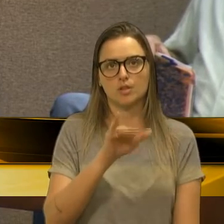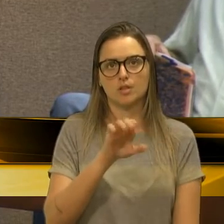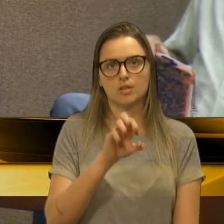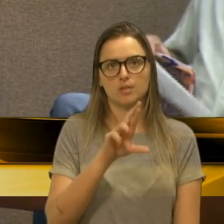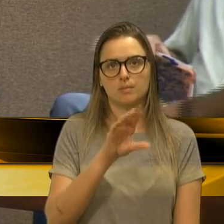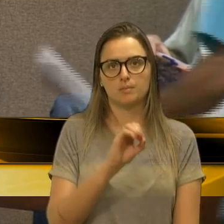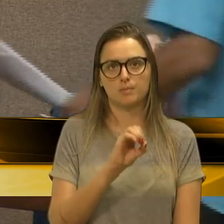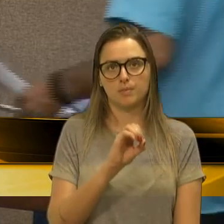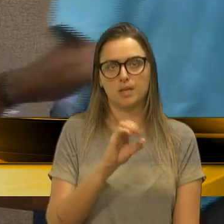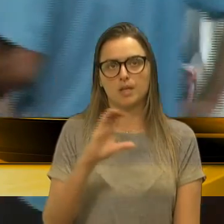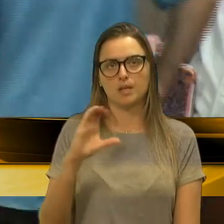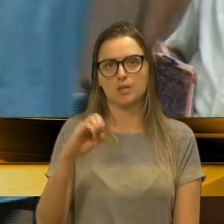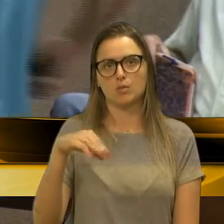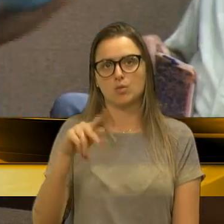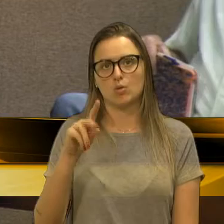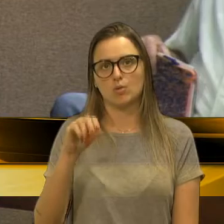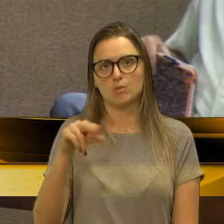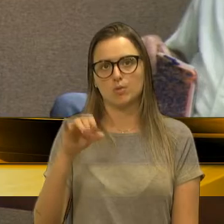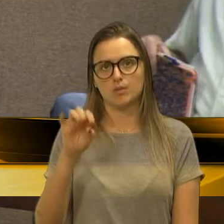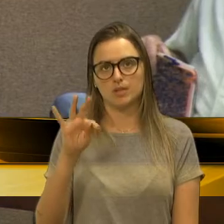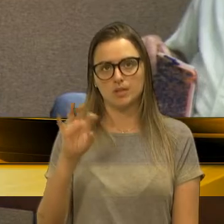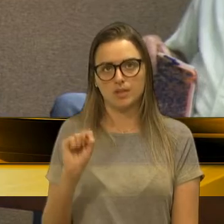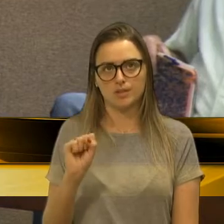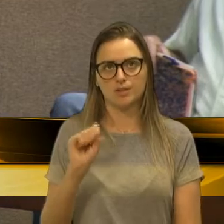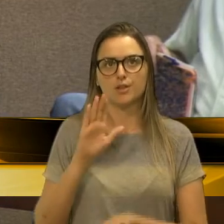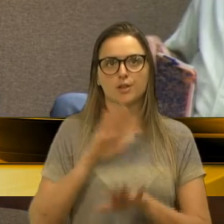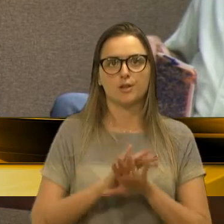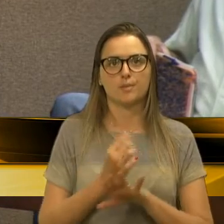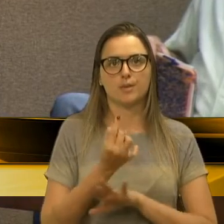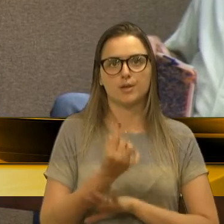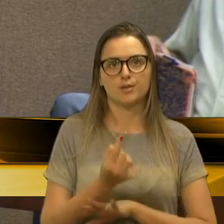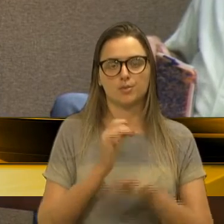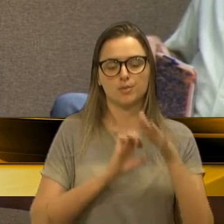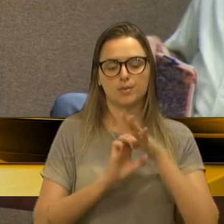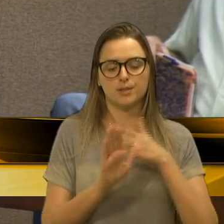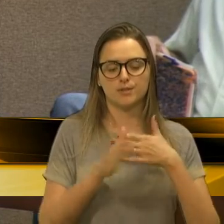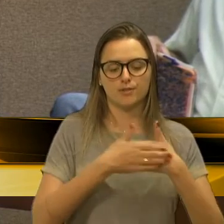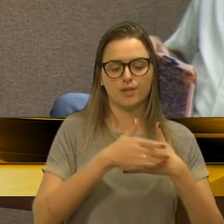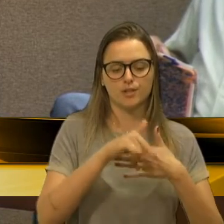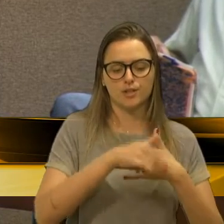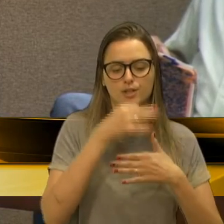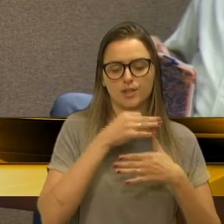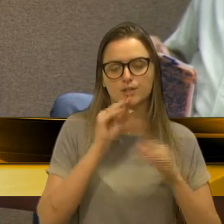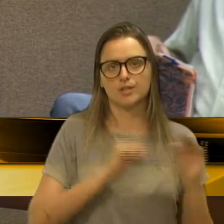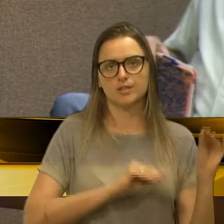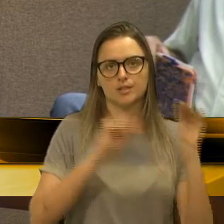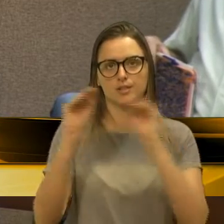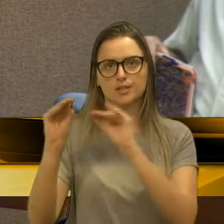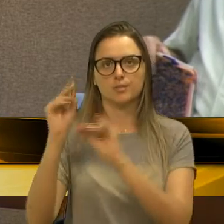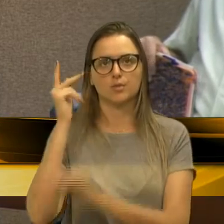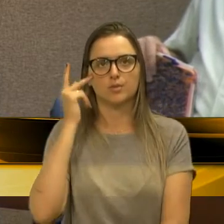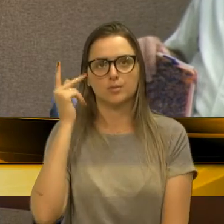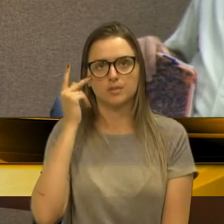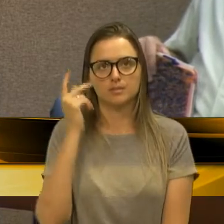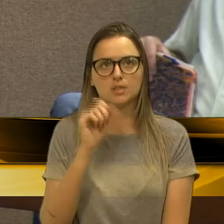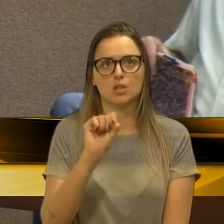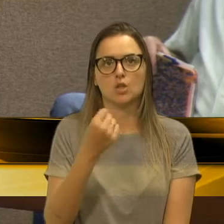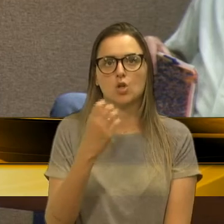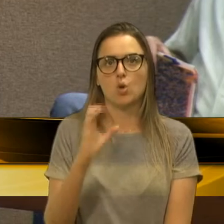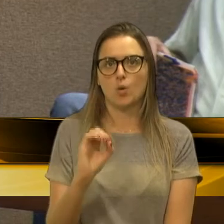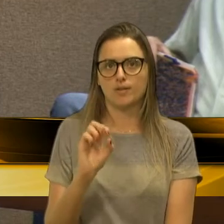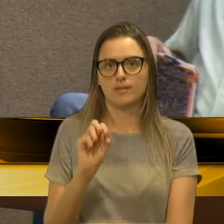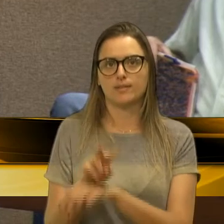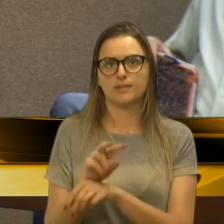Componentes Rodoviário, mais uma empresa que bate asa e vai embora de Caxias, vai para São Paulo. 80 empregos